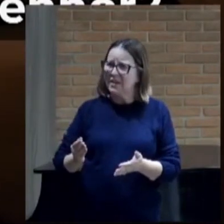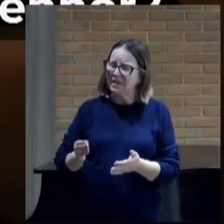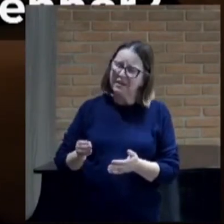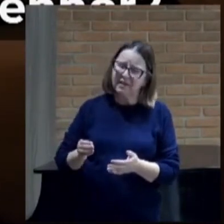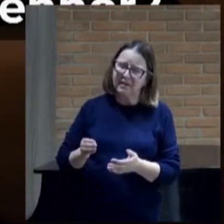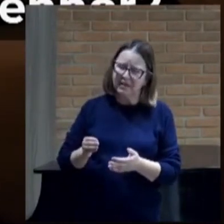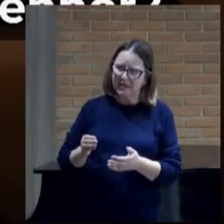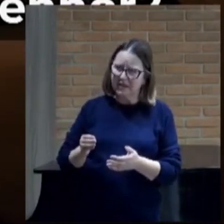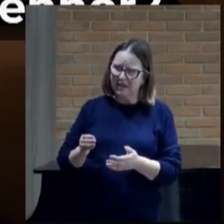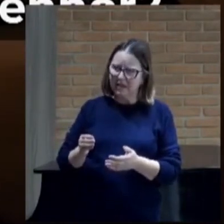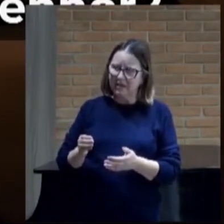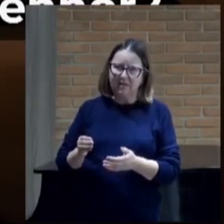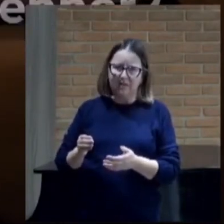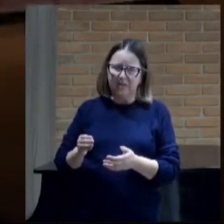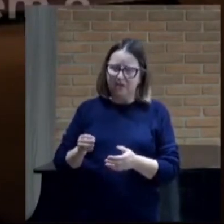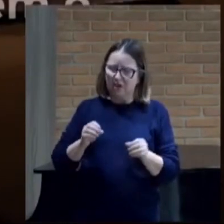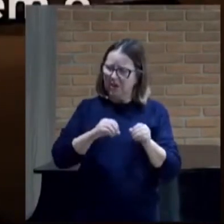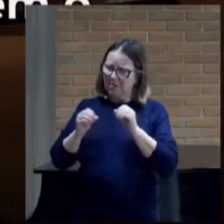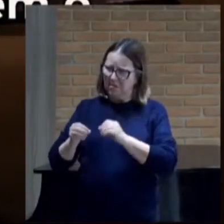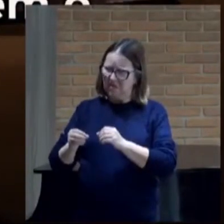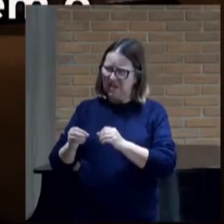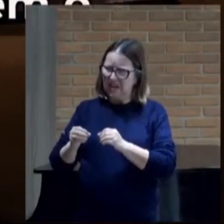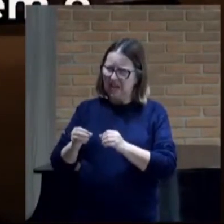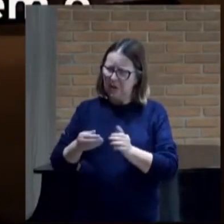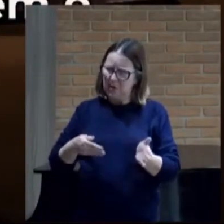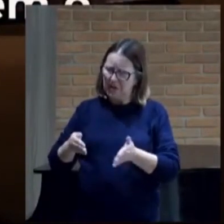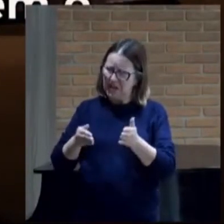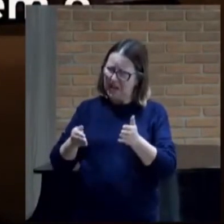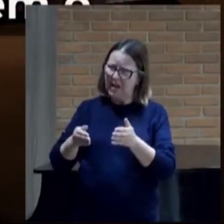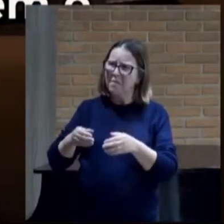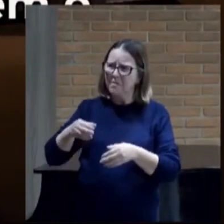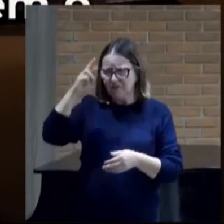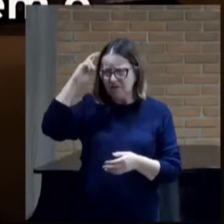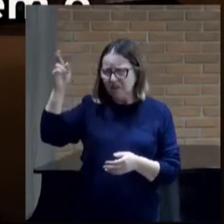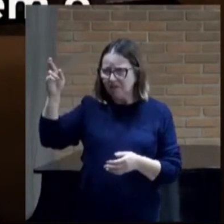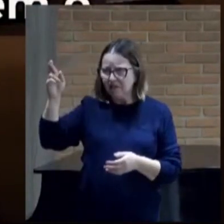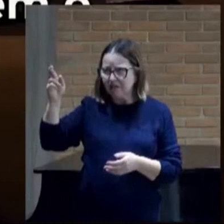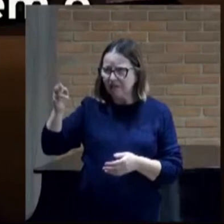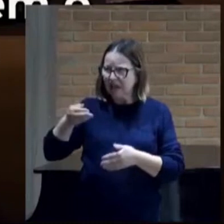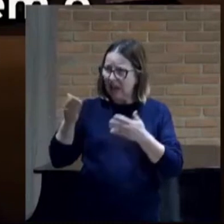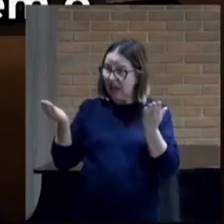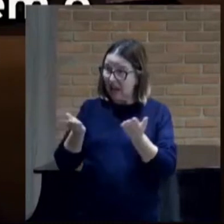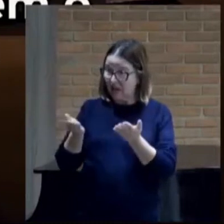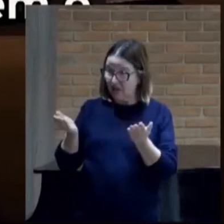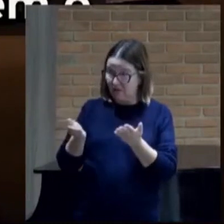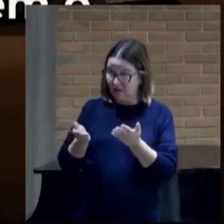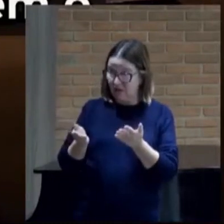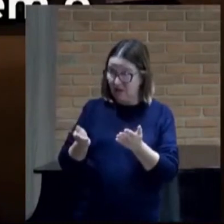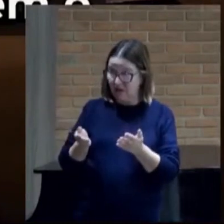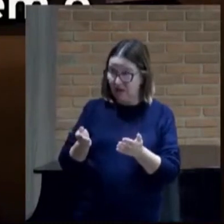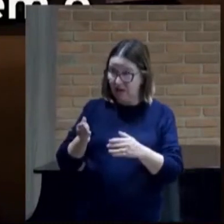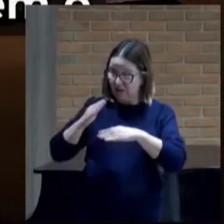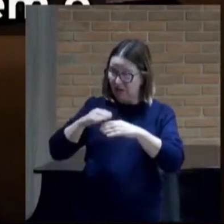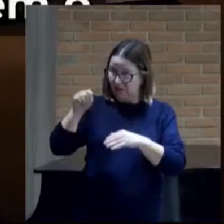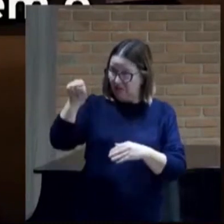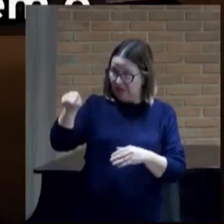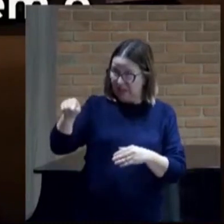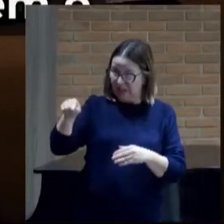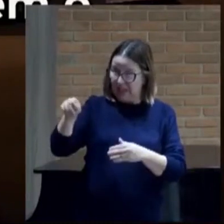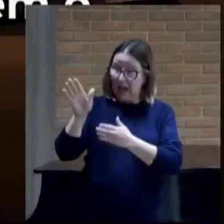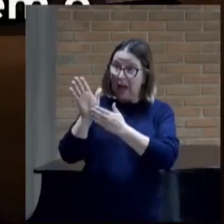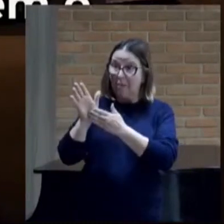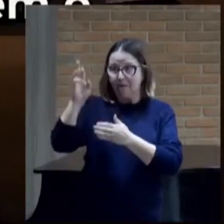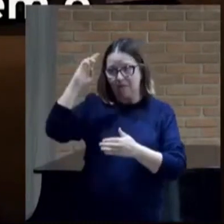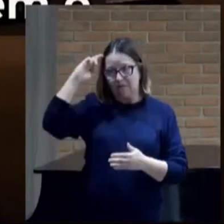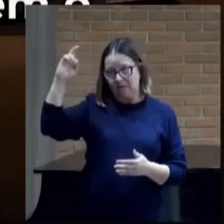retos caminhos do Senhor? Pois agora, eis aí está sobre ti, a mão